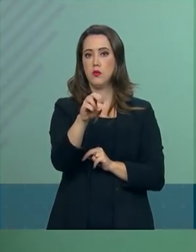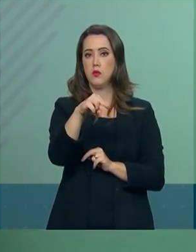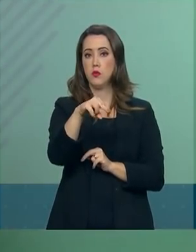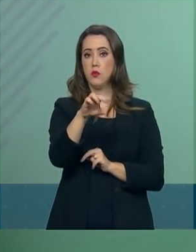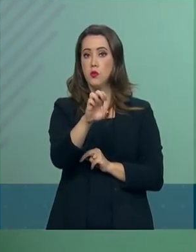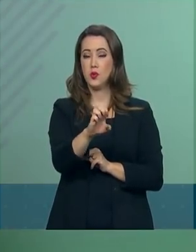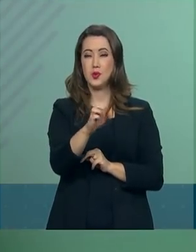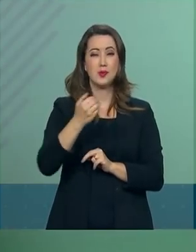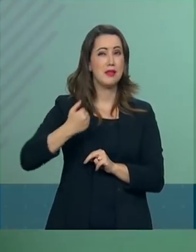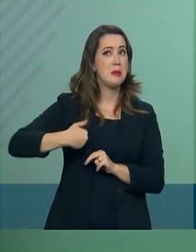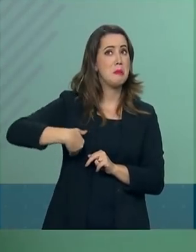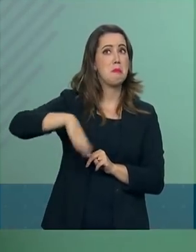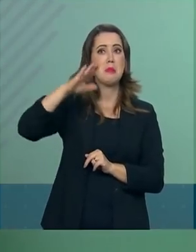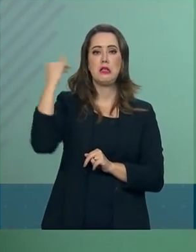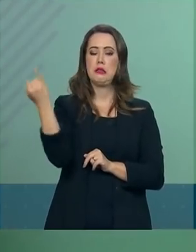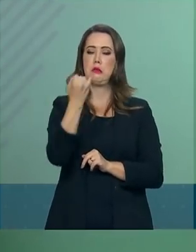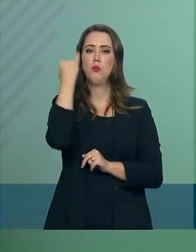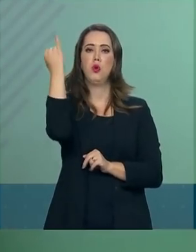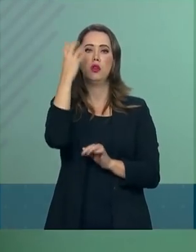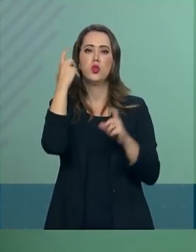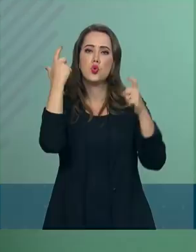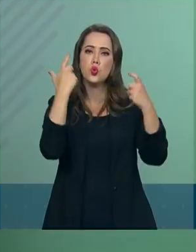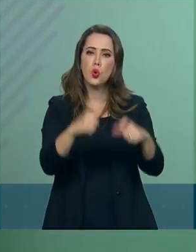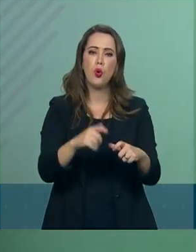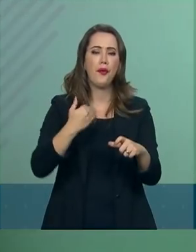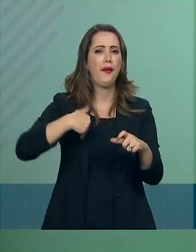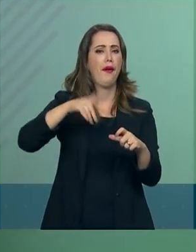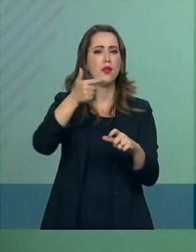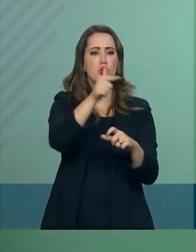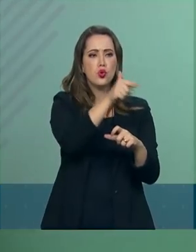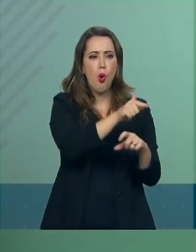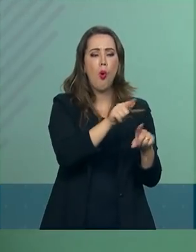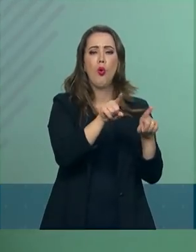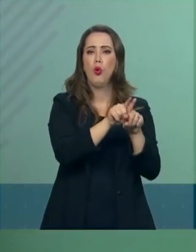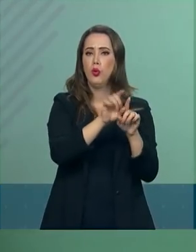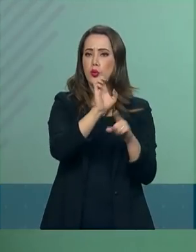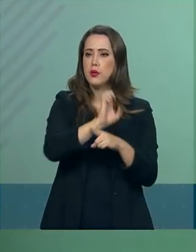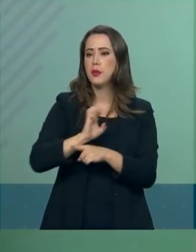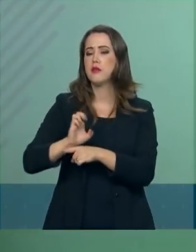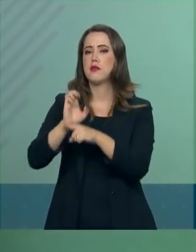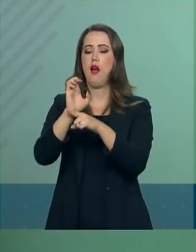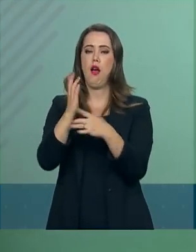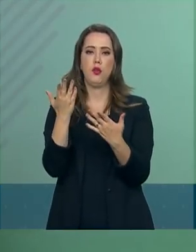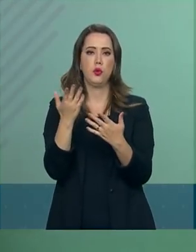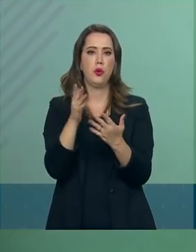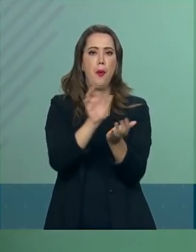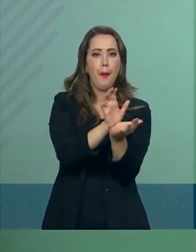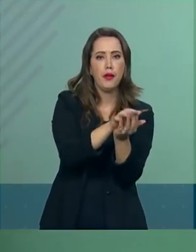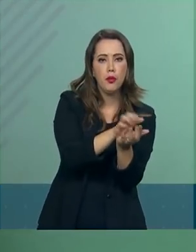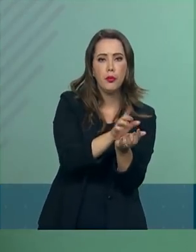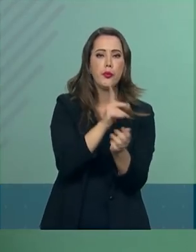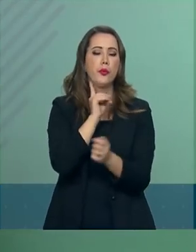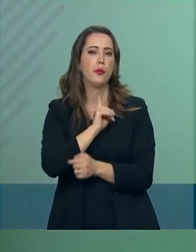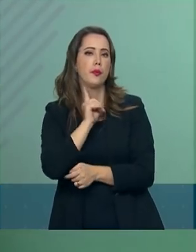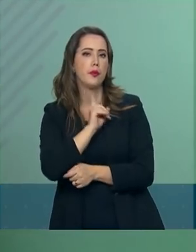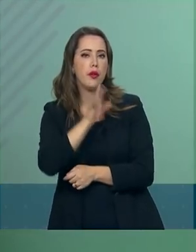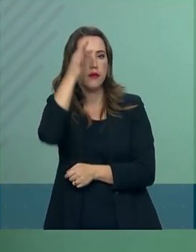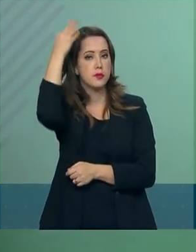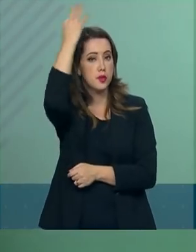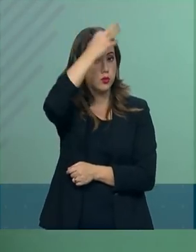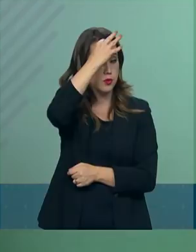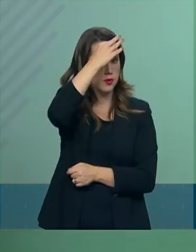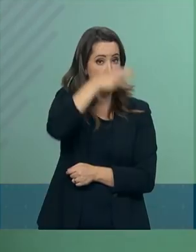extrapola a região alcançando os estados de Minas Gerais e Espírito Santo, e que tem, por fulcro, por objetivo,